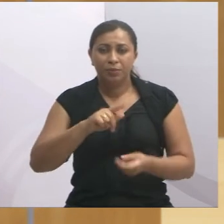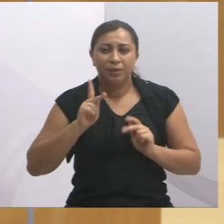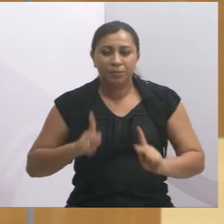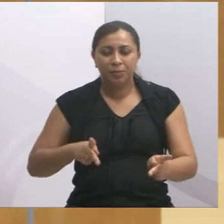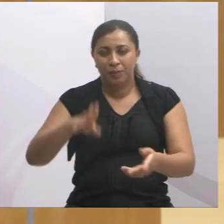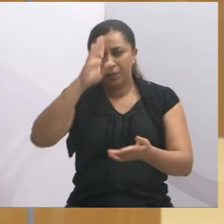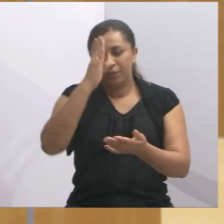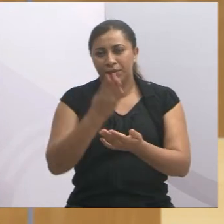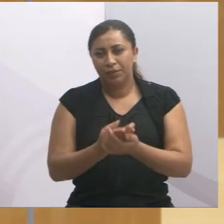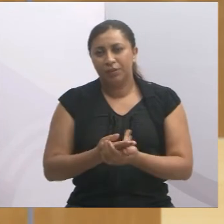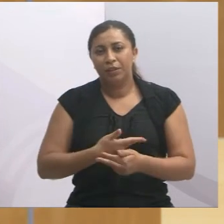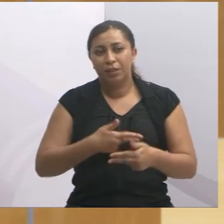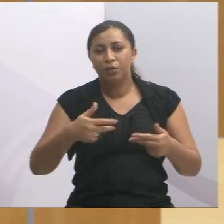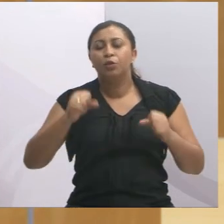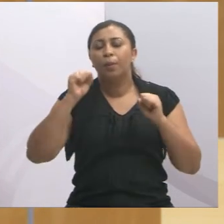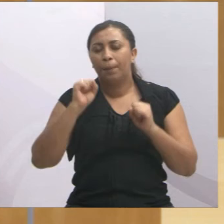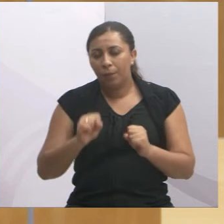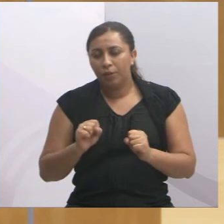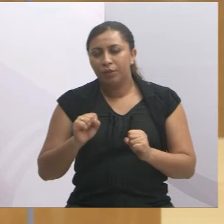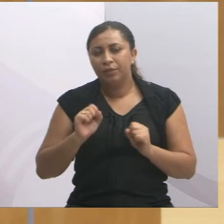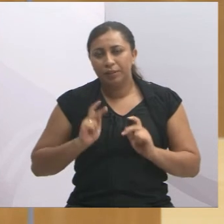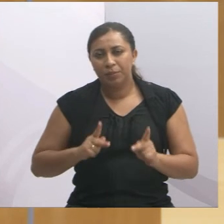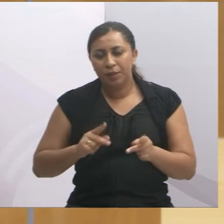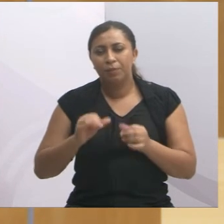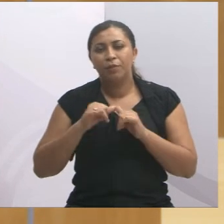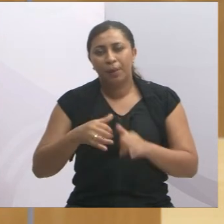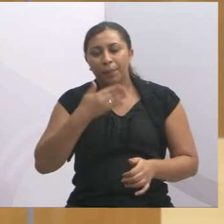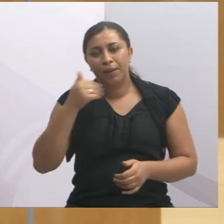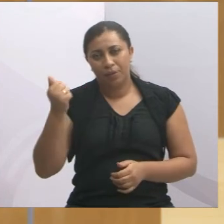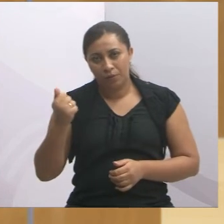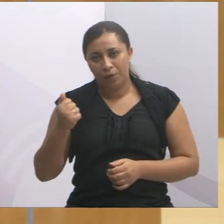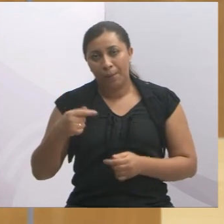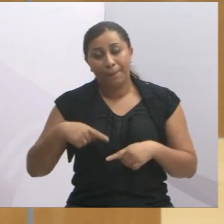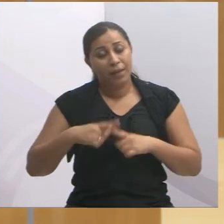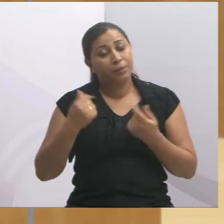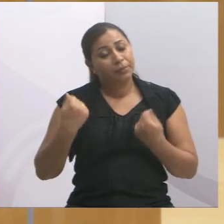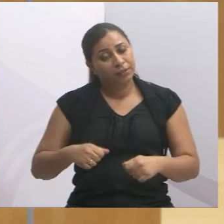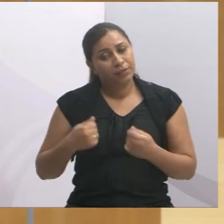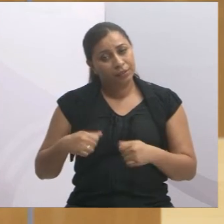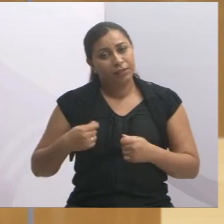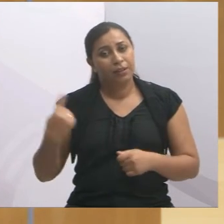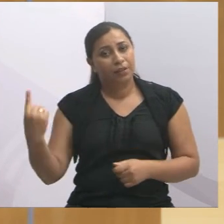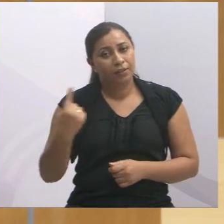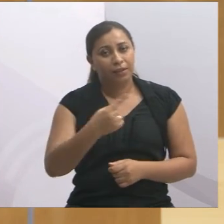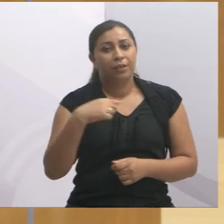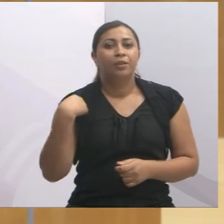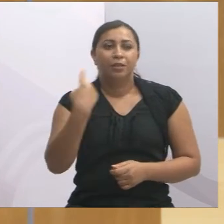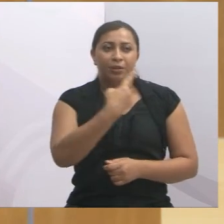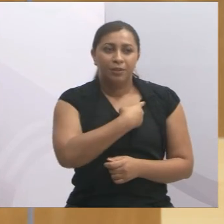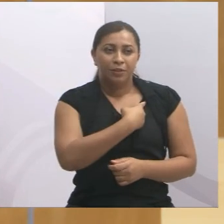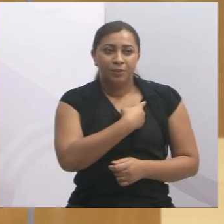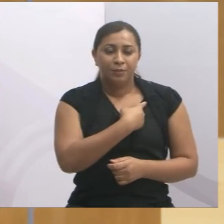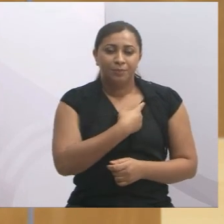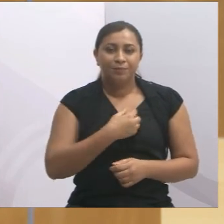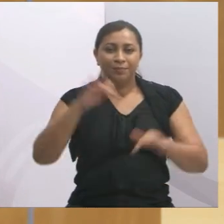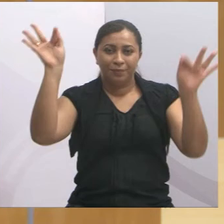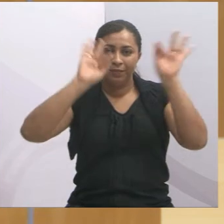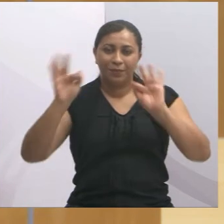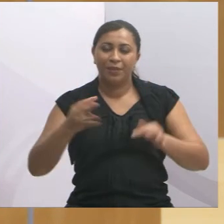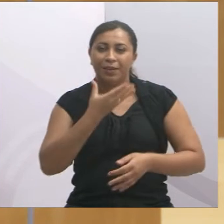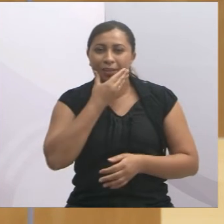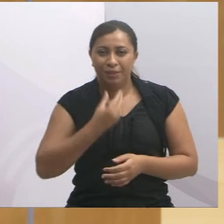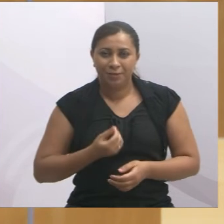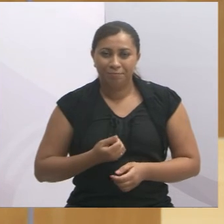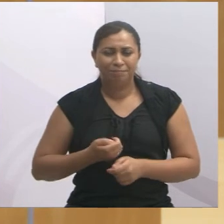sempre acreditar, que as coisas podem melhorar, e para isso depende de cada um de nós, quero desejar a todos mais uma vez, um Feliz Natal,